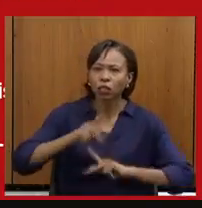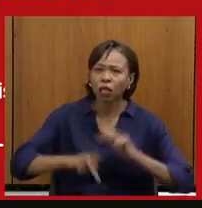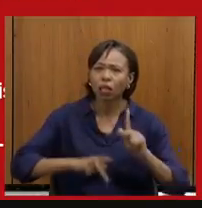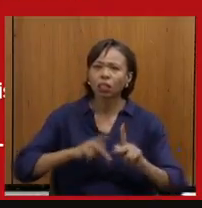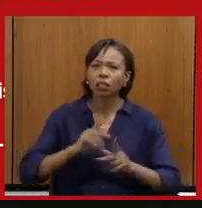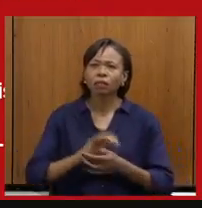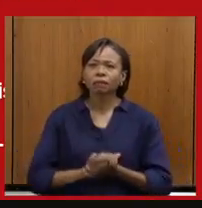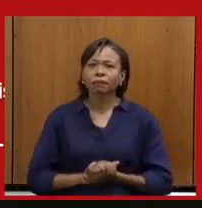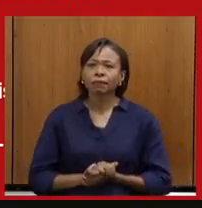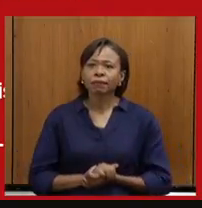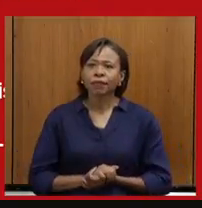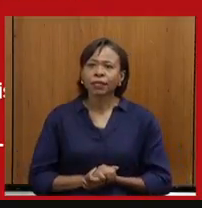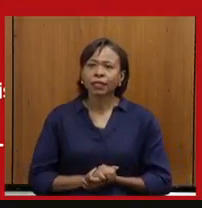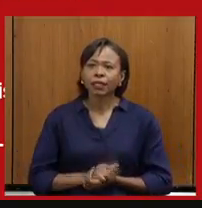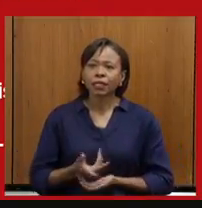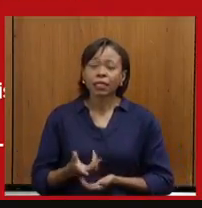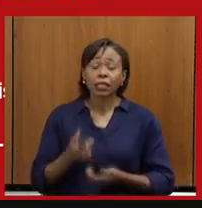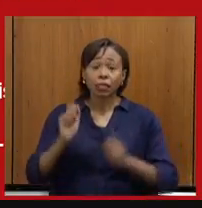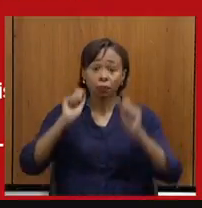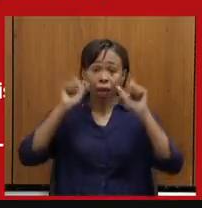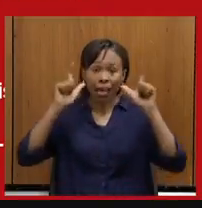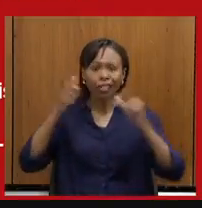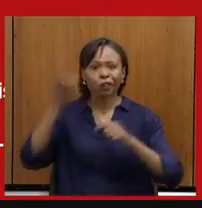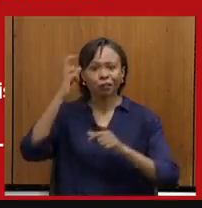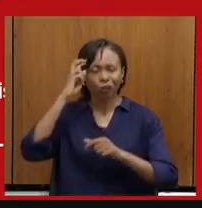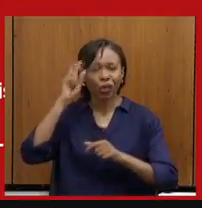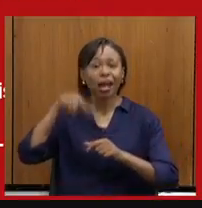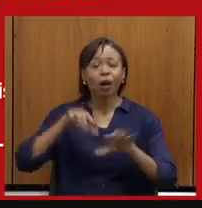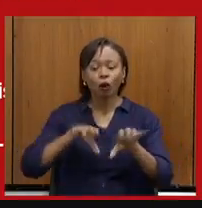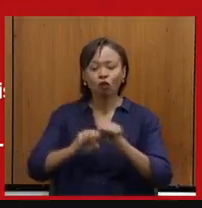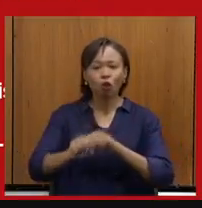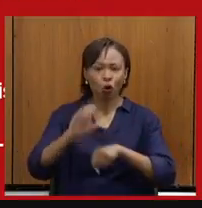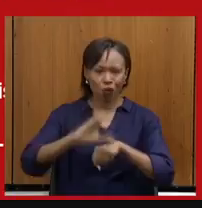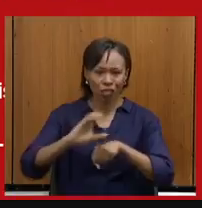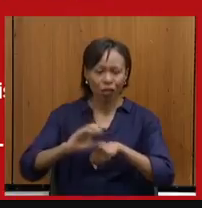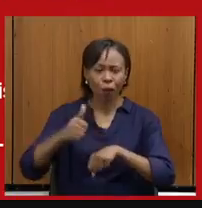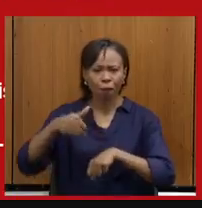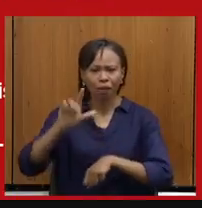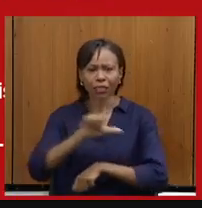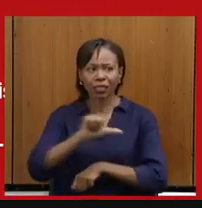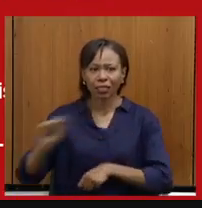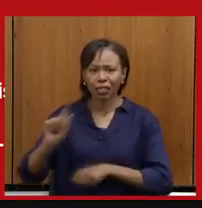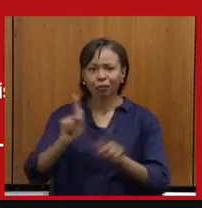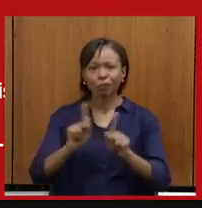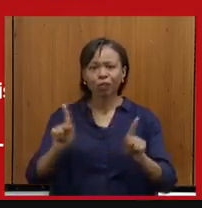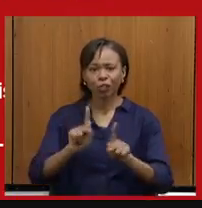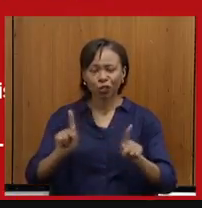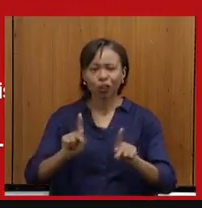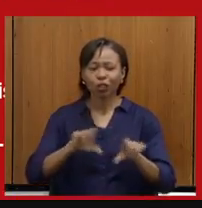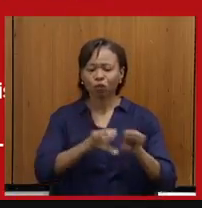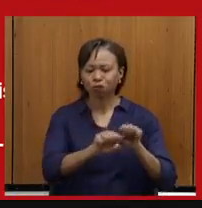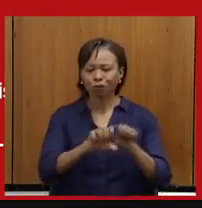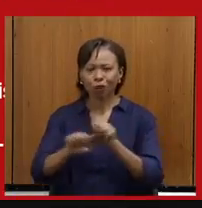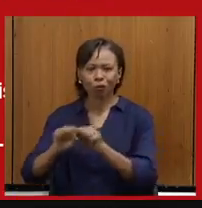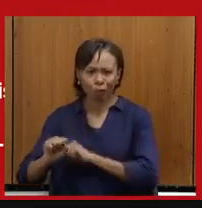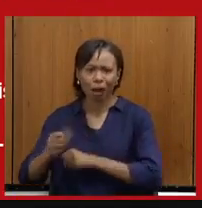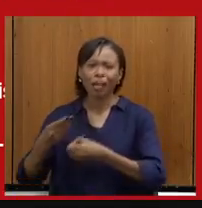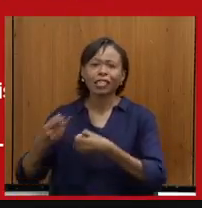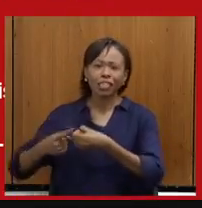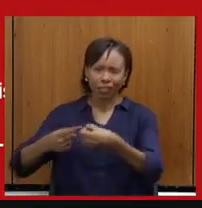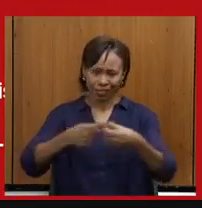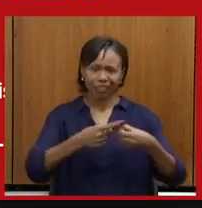levar formação. Nós contratamos mais de 100 professores que, no próximo ano, vão formar os municípios para que eles